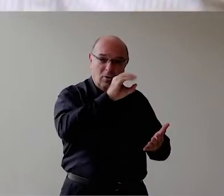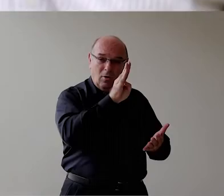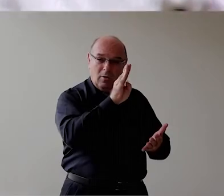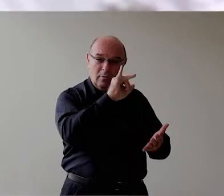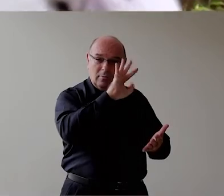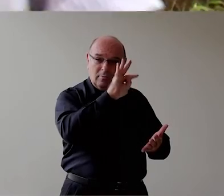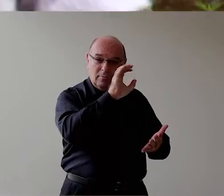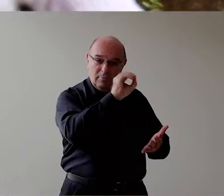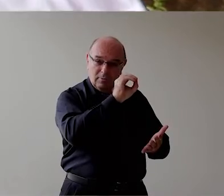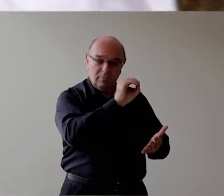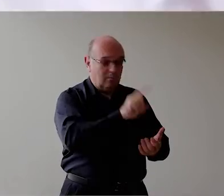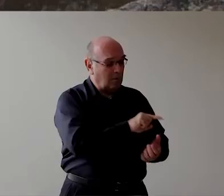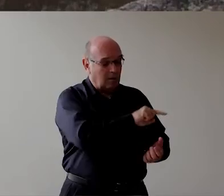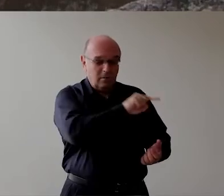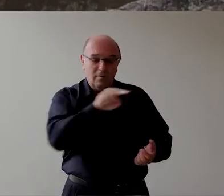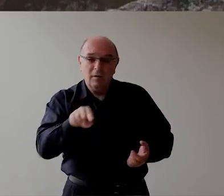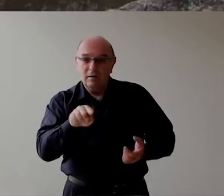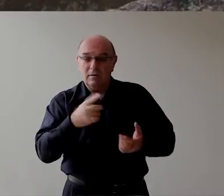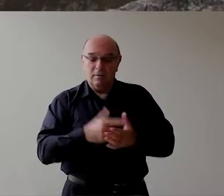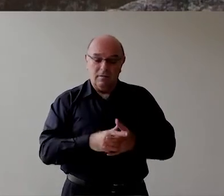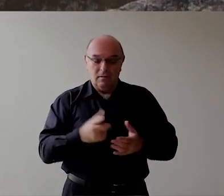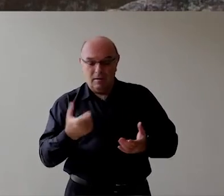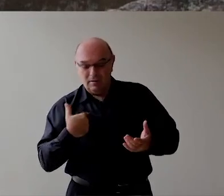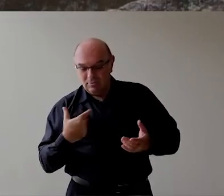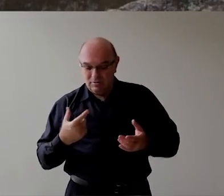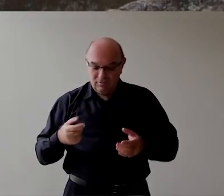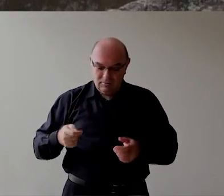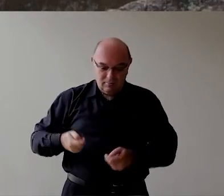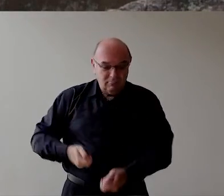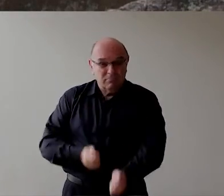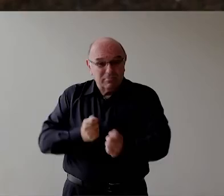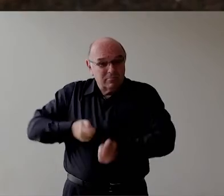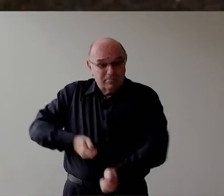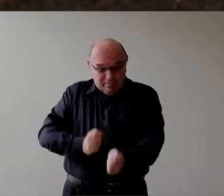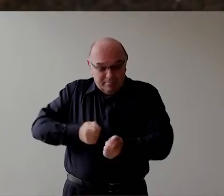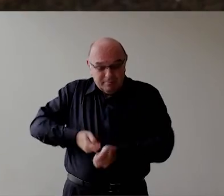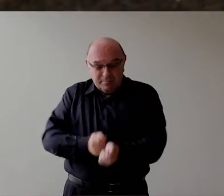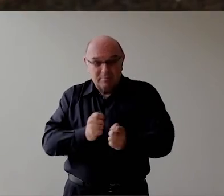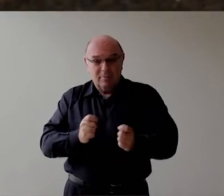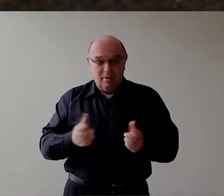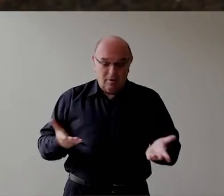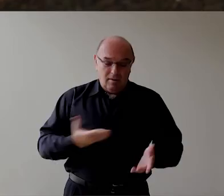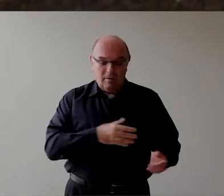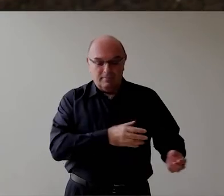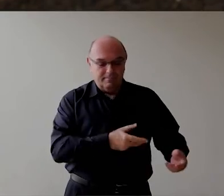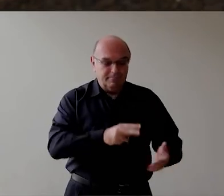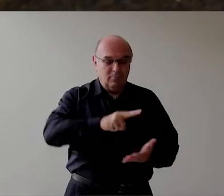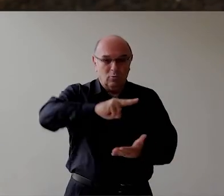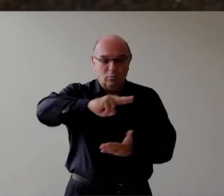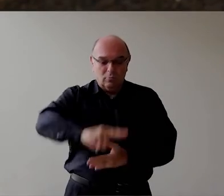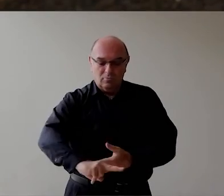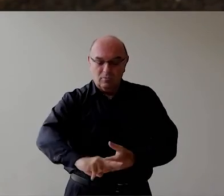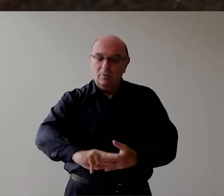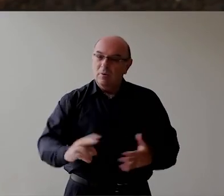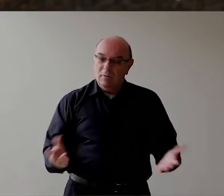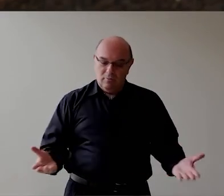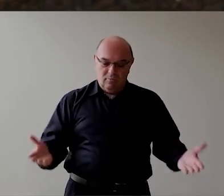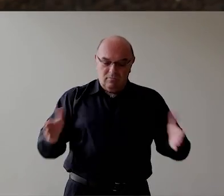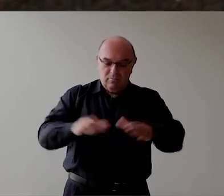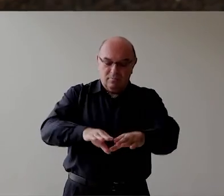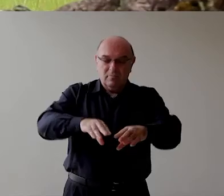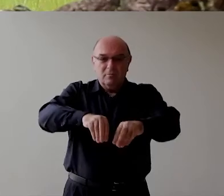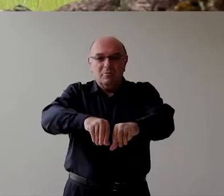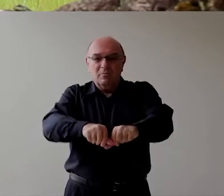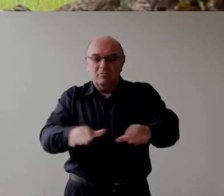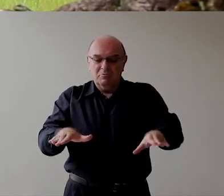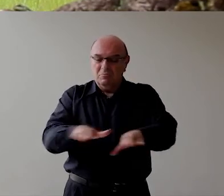aqui E eu ia ver a sepultura Que estava mais Antiga ali Para poder abrir a cor Para enterrar As pessoas